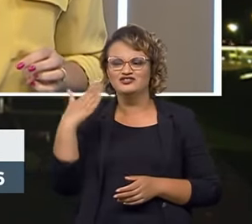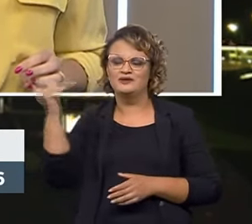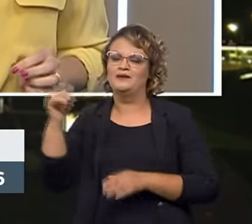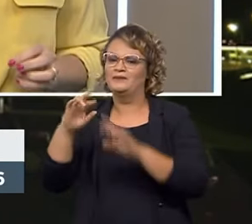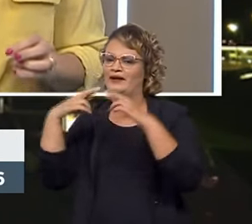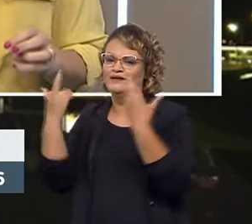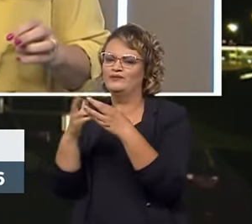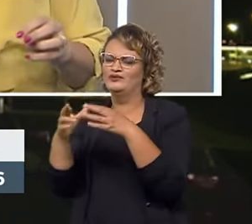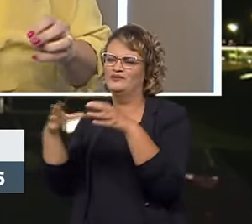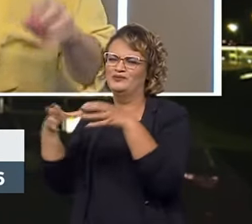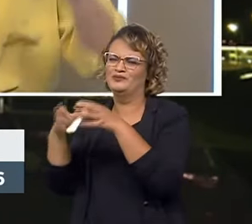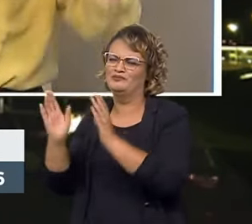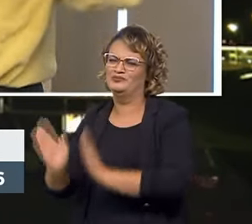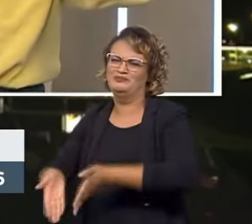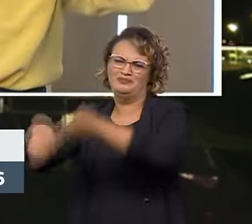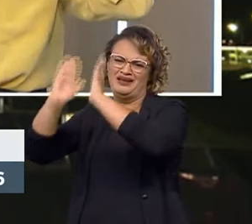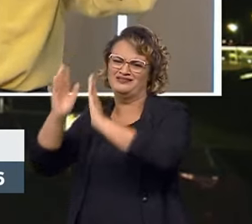condomínio.